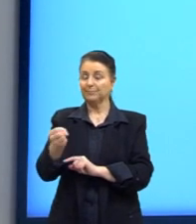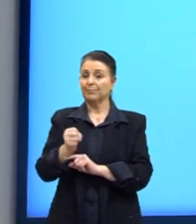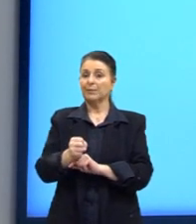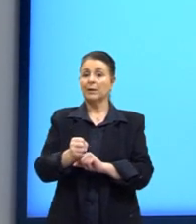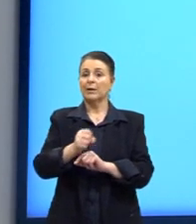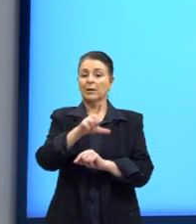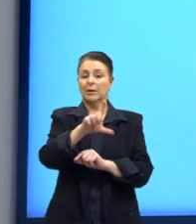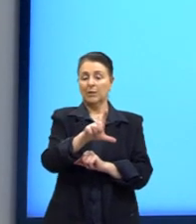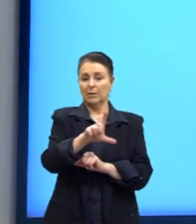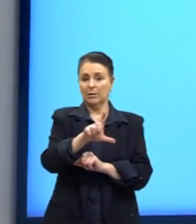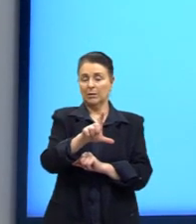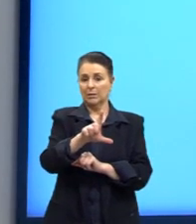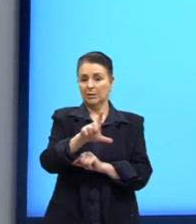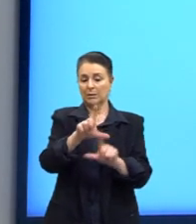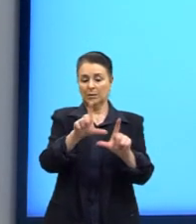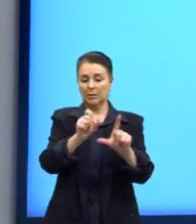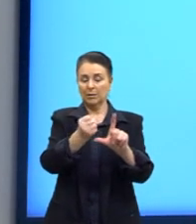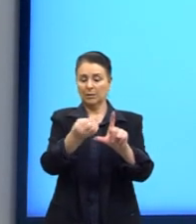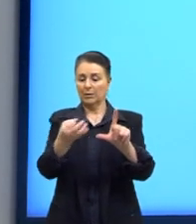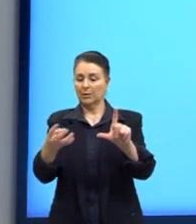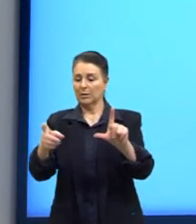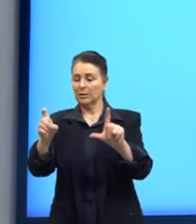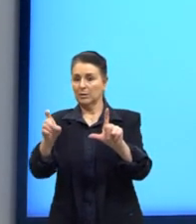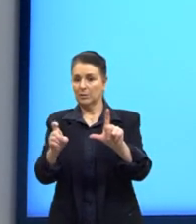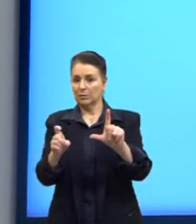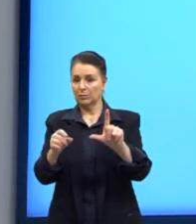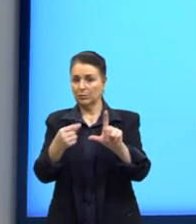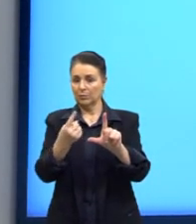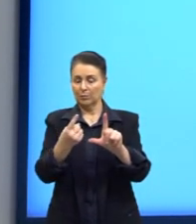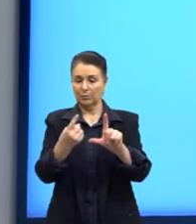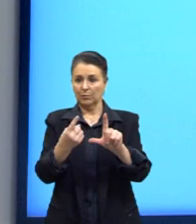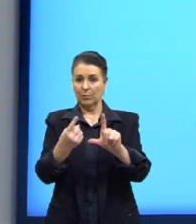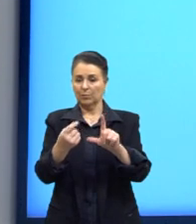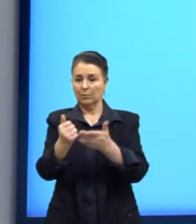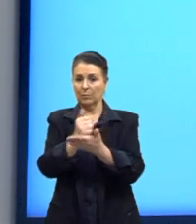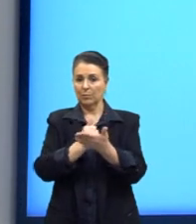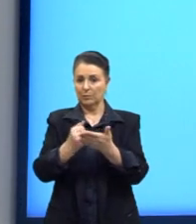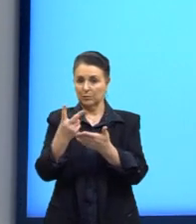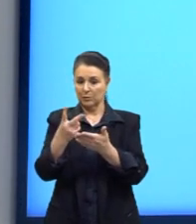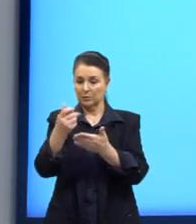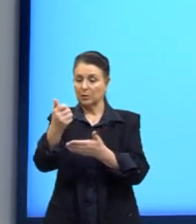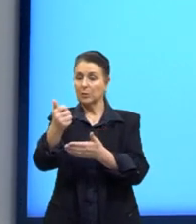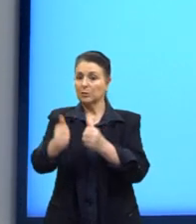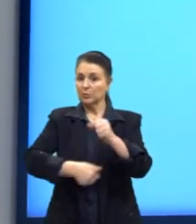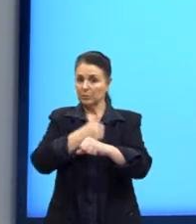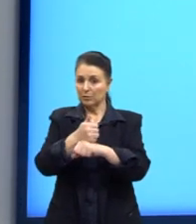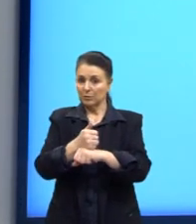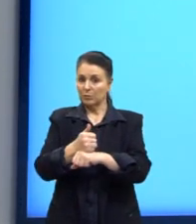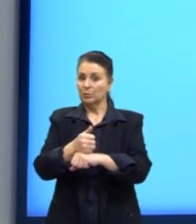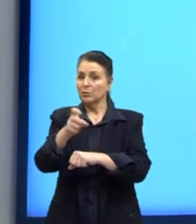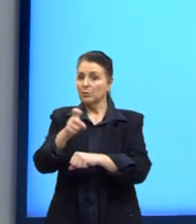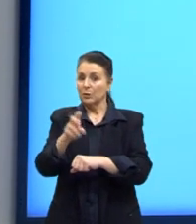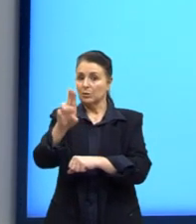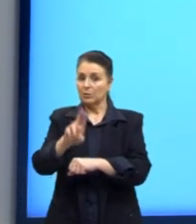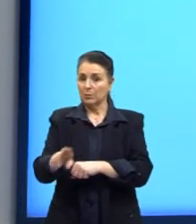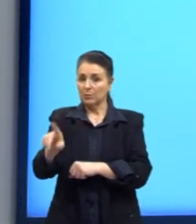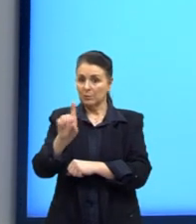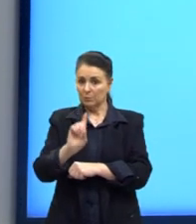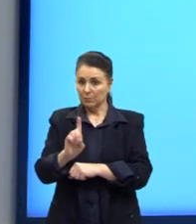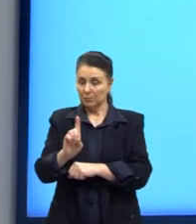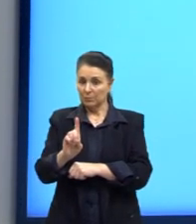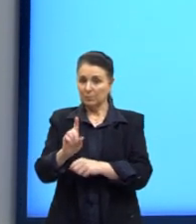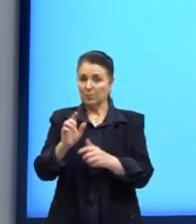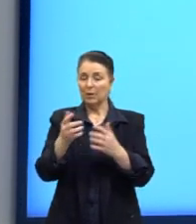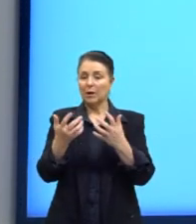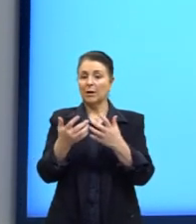logaritmo de 1 na base 2, agora substituindo o nosso x por 1, a função chega em zero.